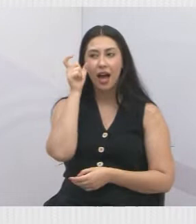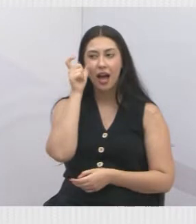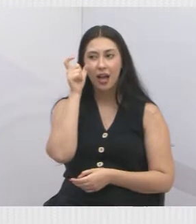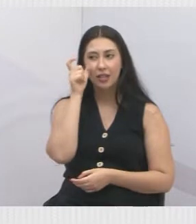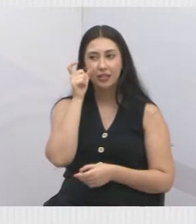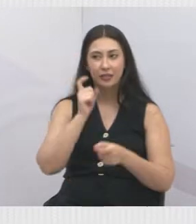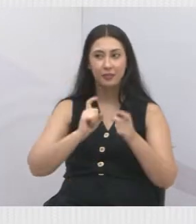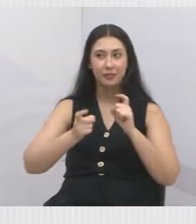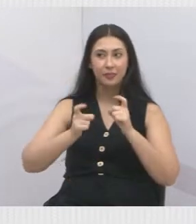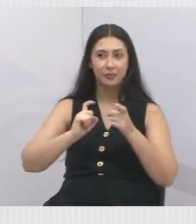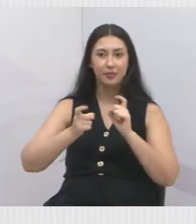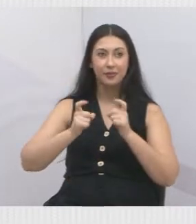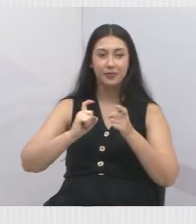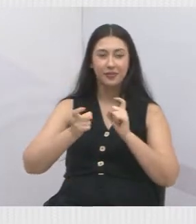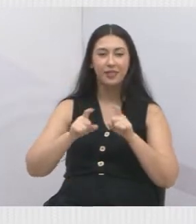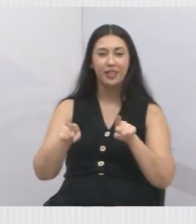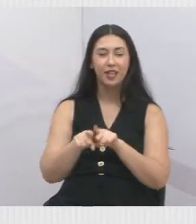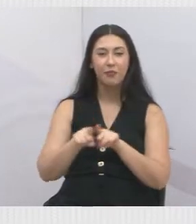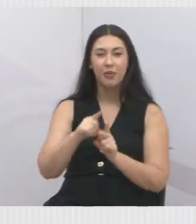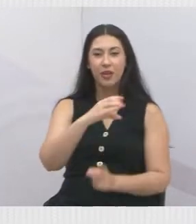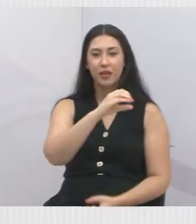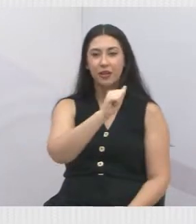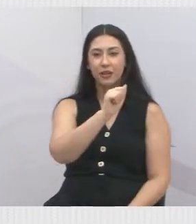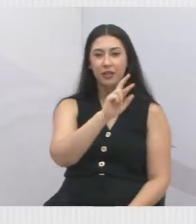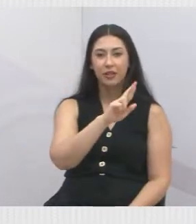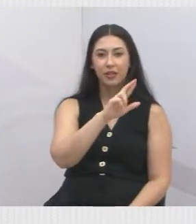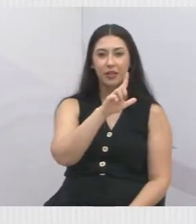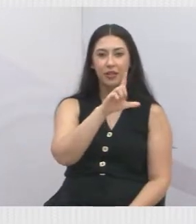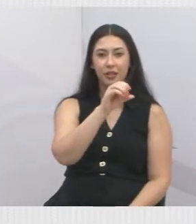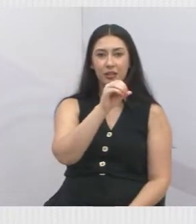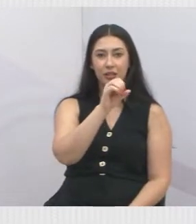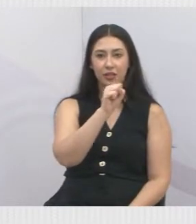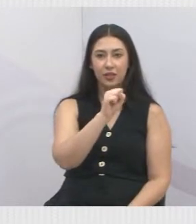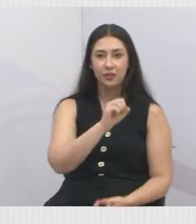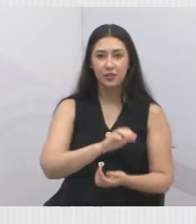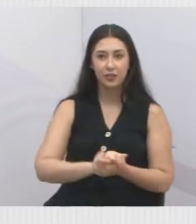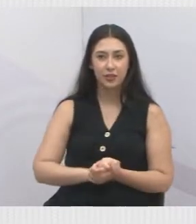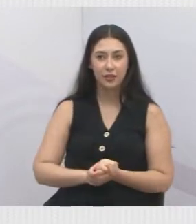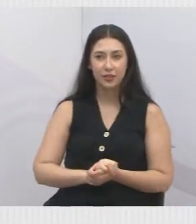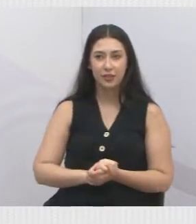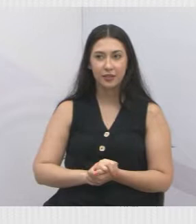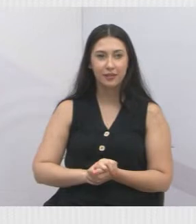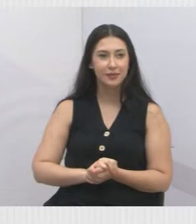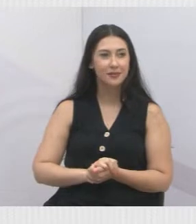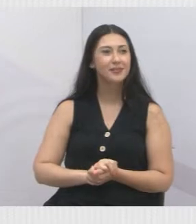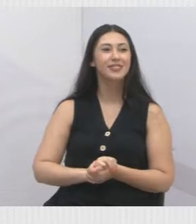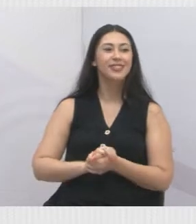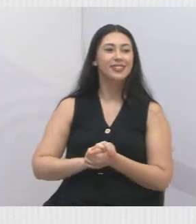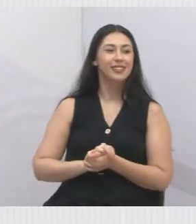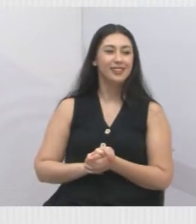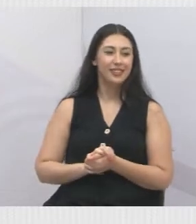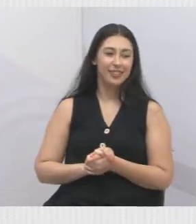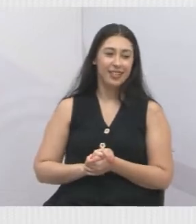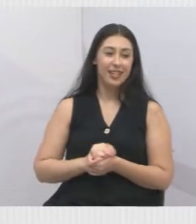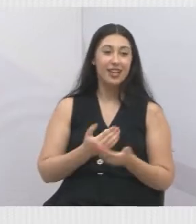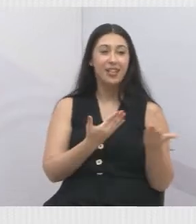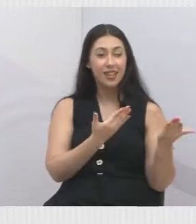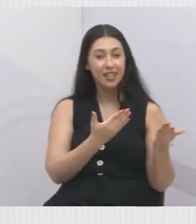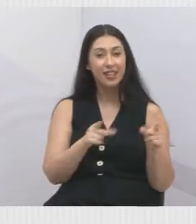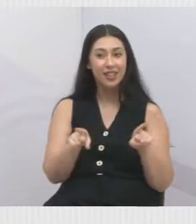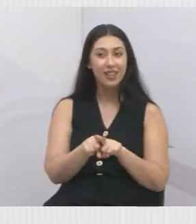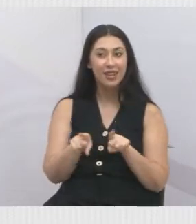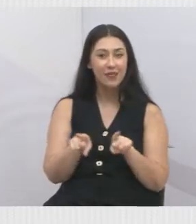câmara. E também o seu Carlos de Moraes, a próxima foto. O seu Carlos de Moraes, que também